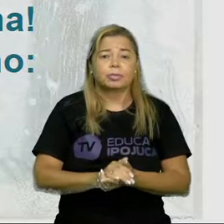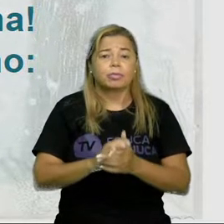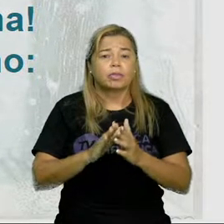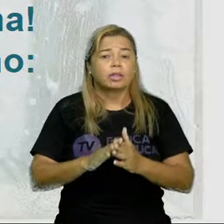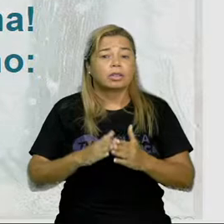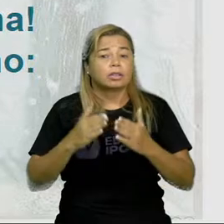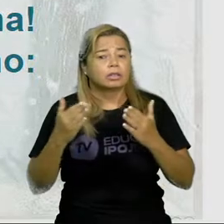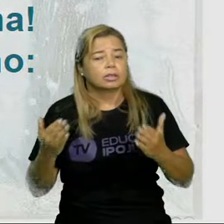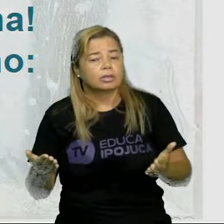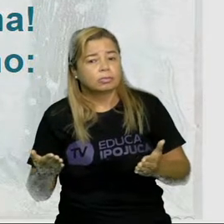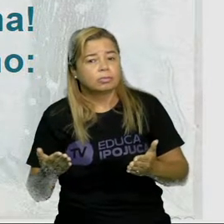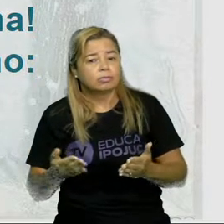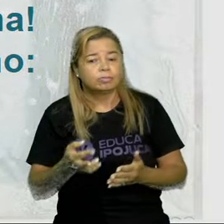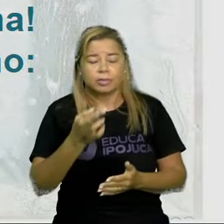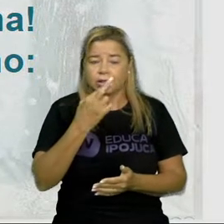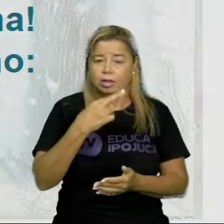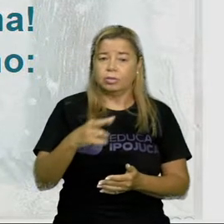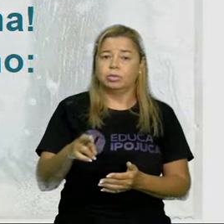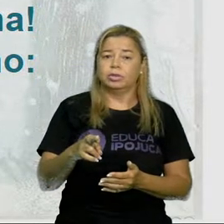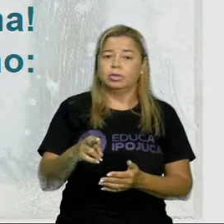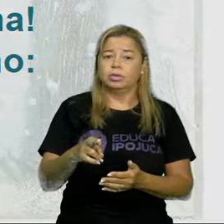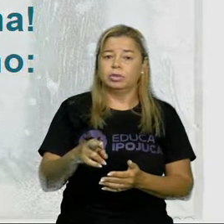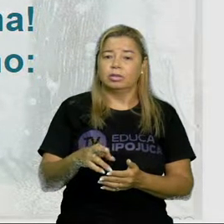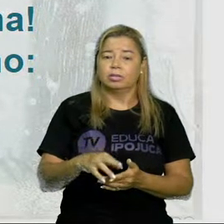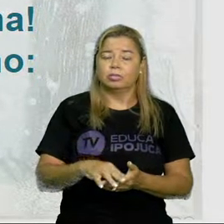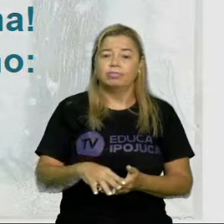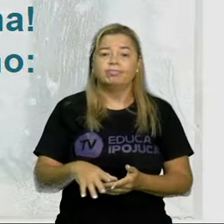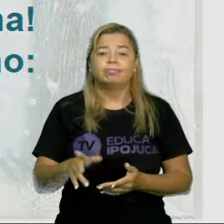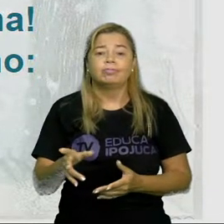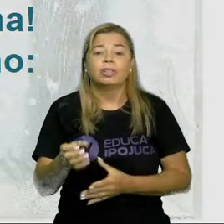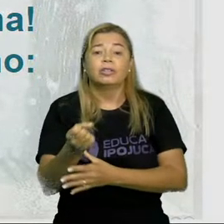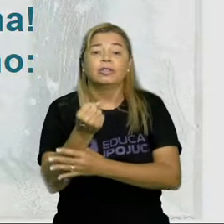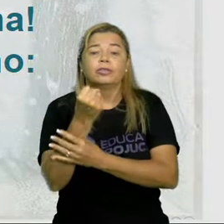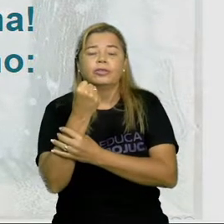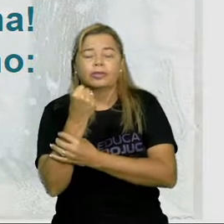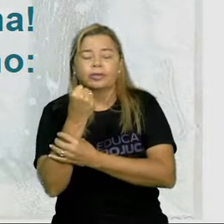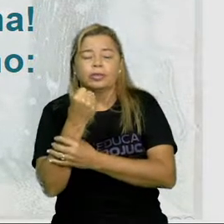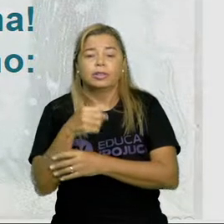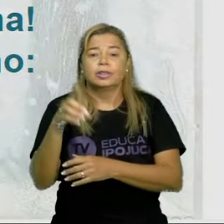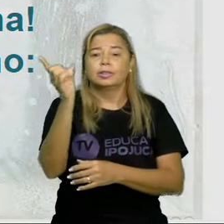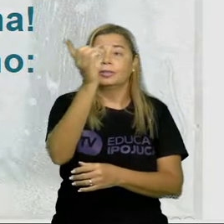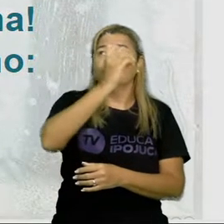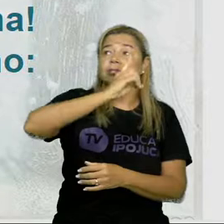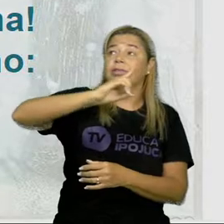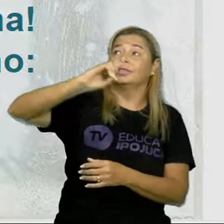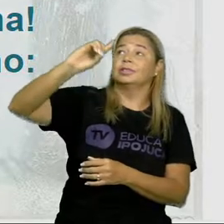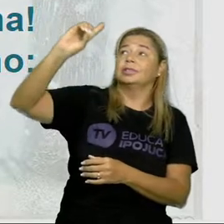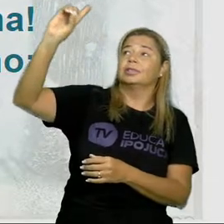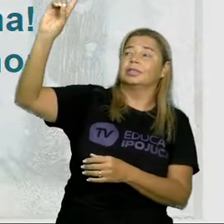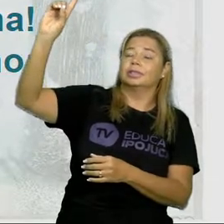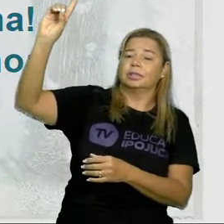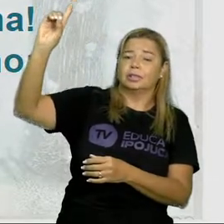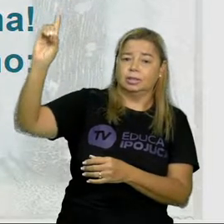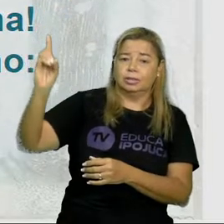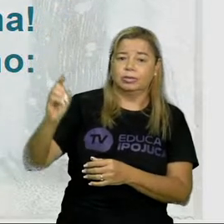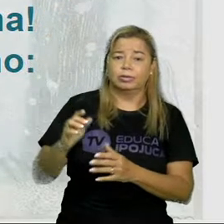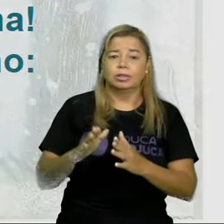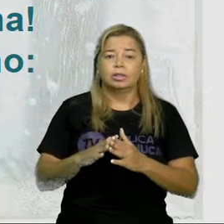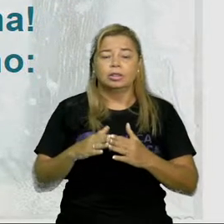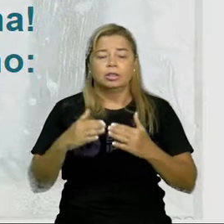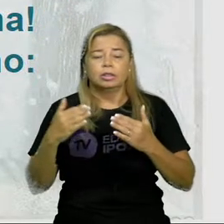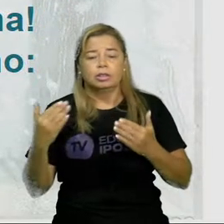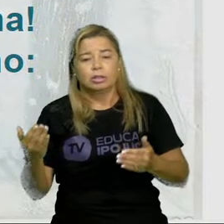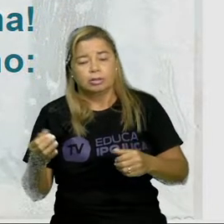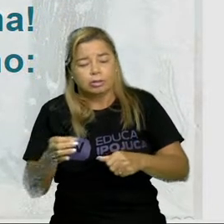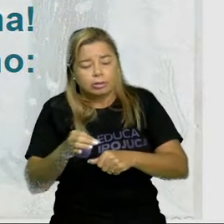respondeu mais forte do que eu, é Deus que me governa quase morrendo